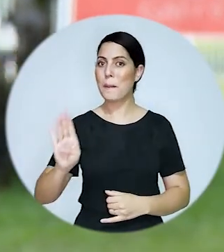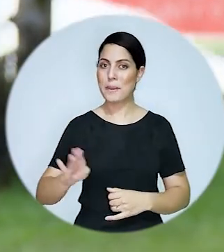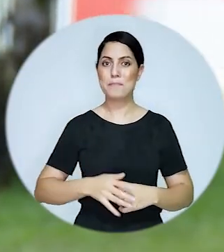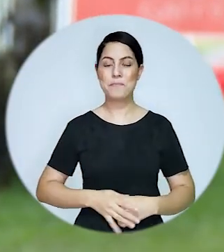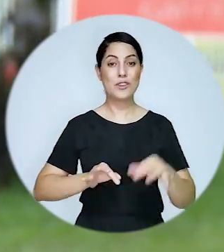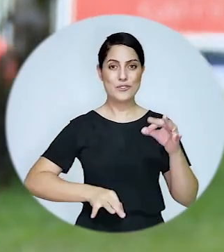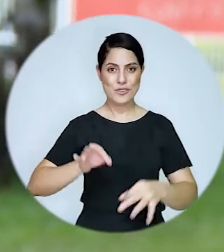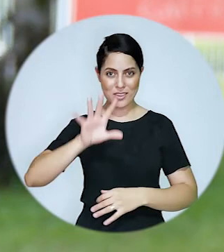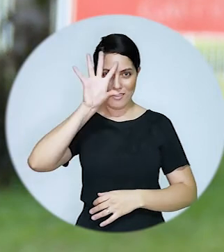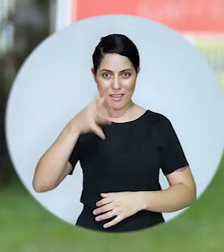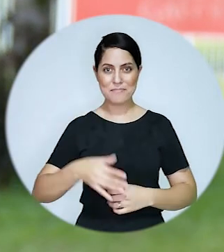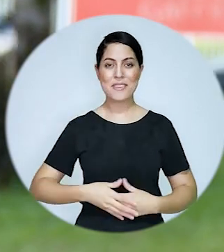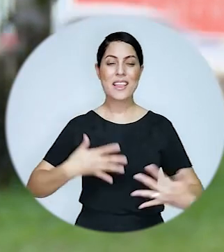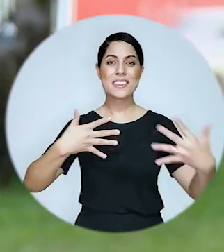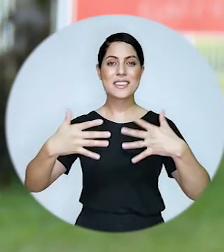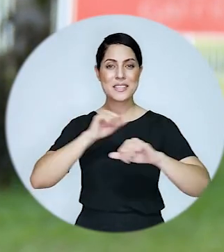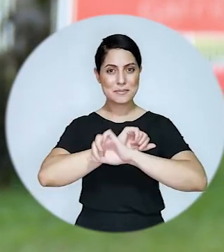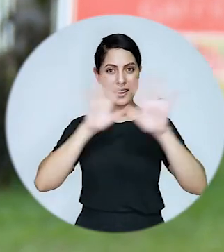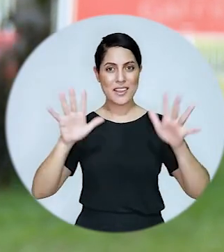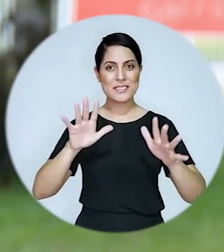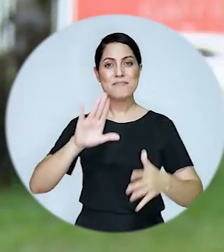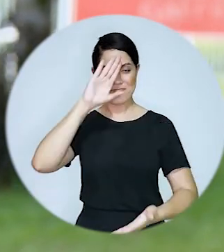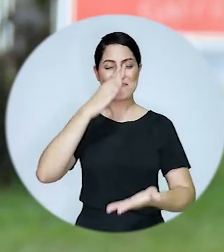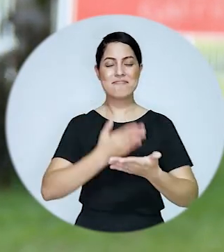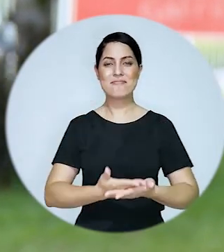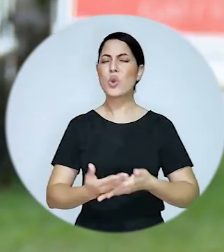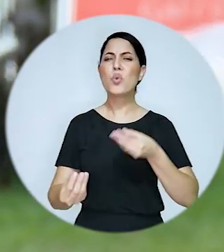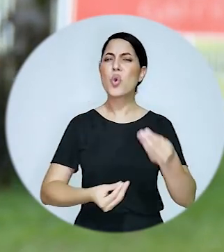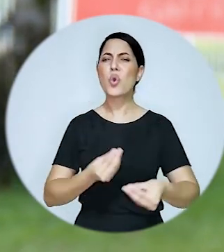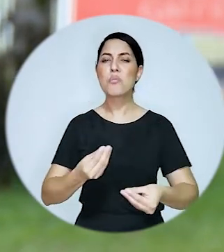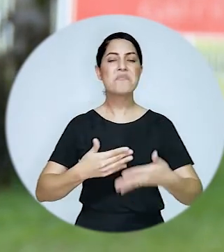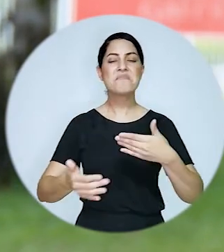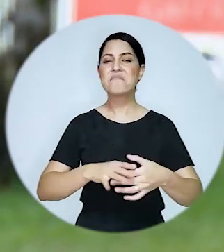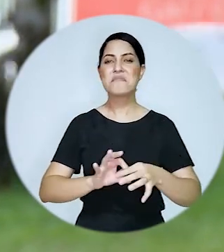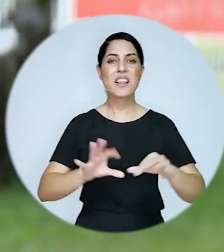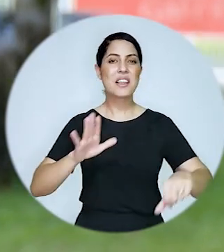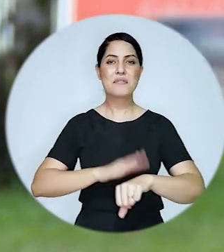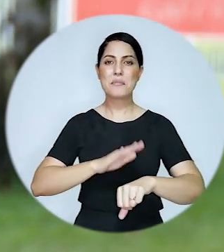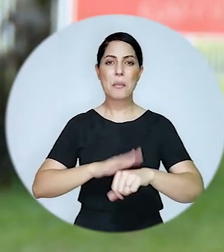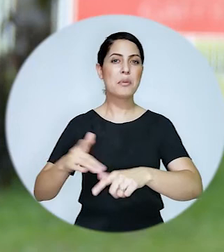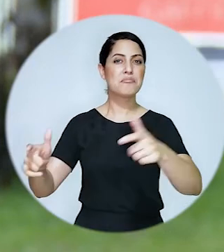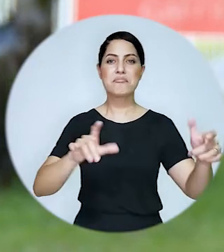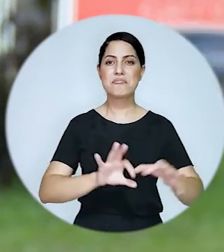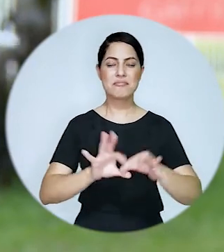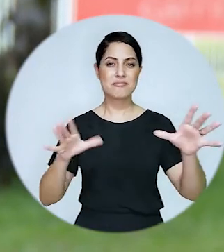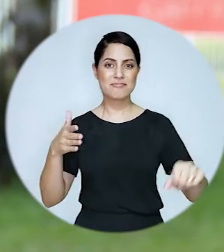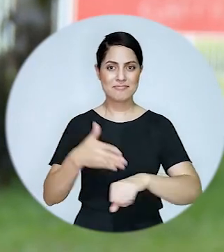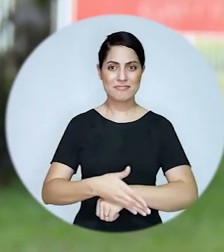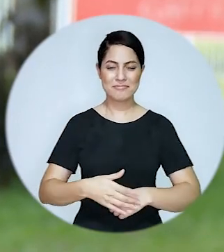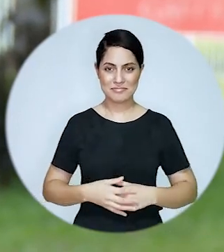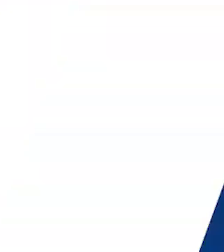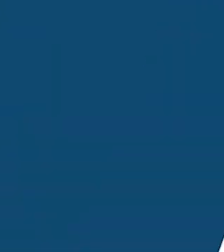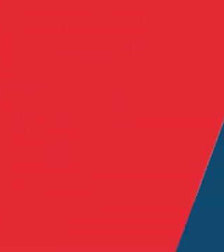advocacia decisões judiciais transparência e credibilidade tudo isso a qualquer hora e em qualquer lugar